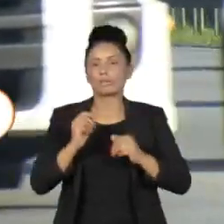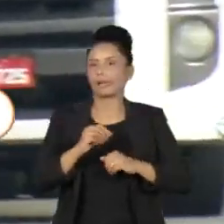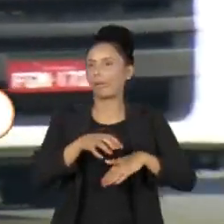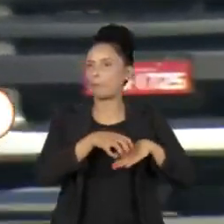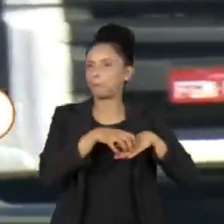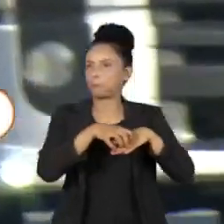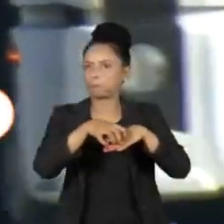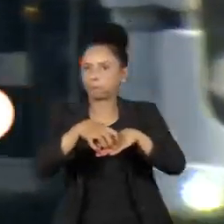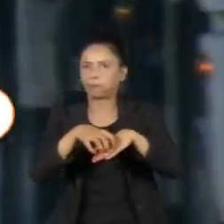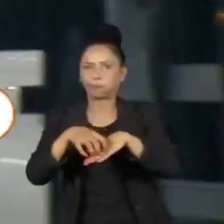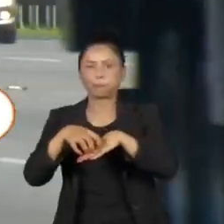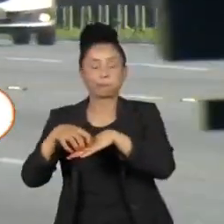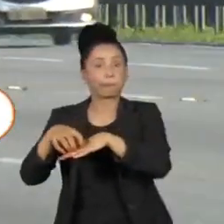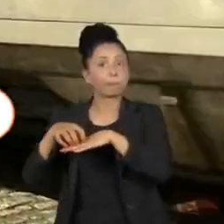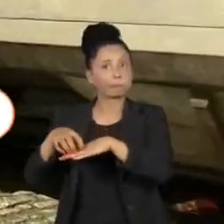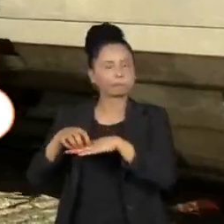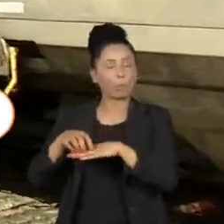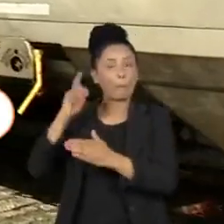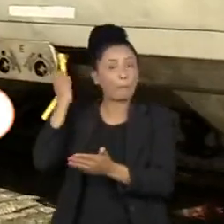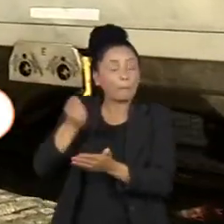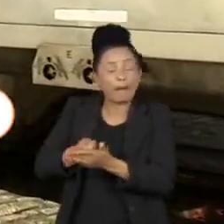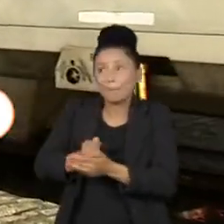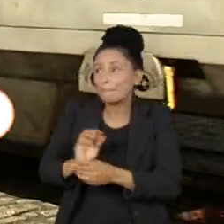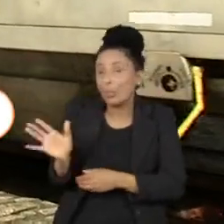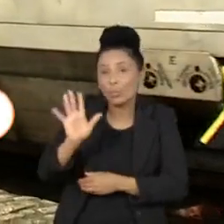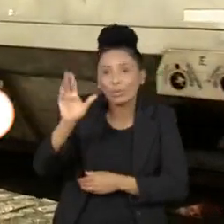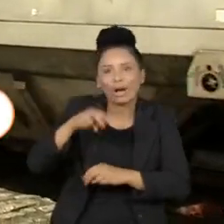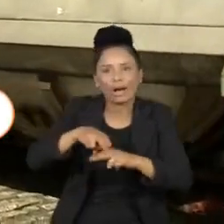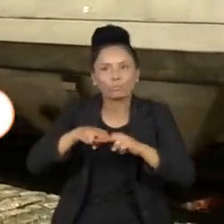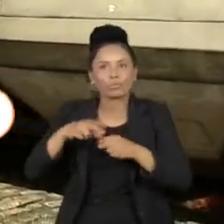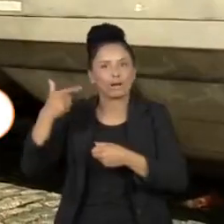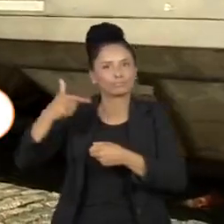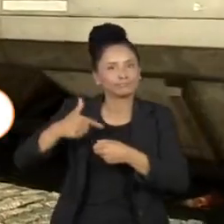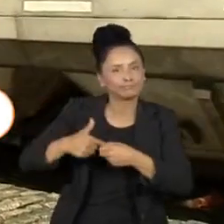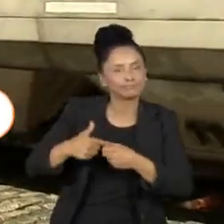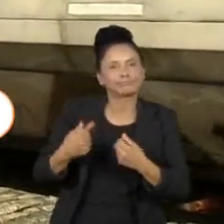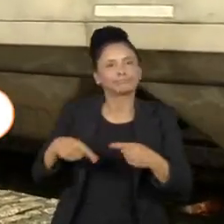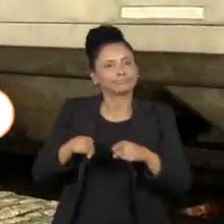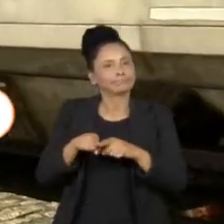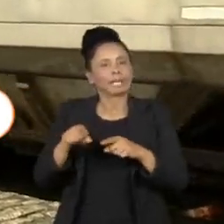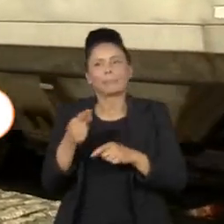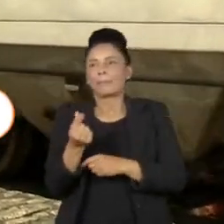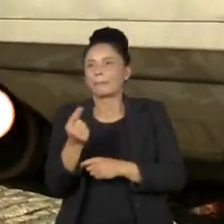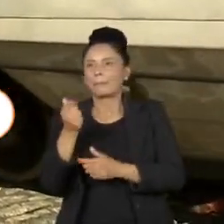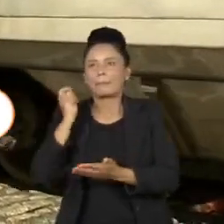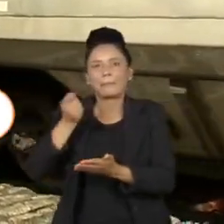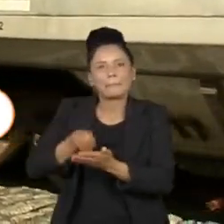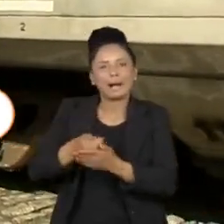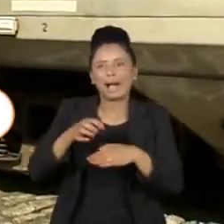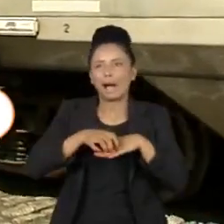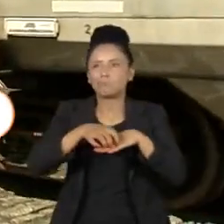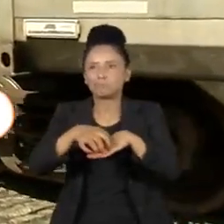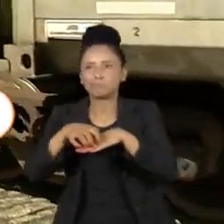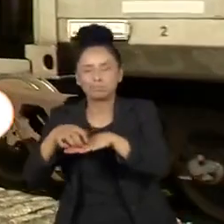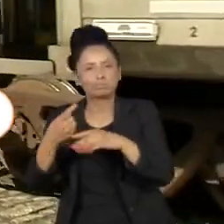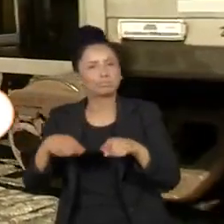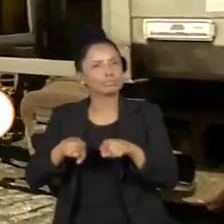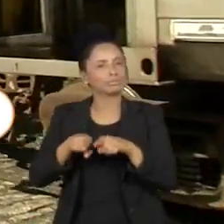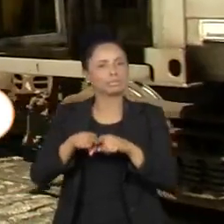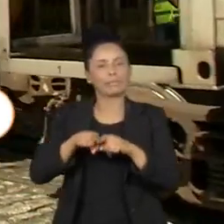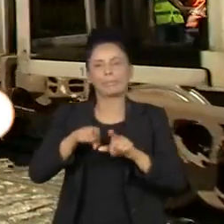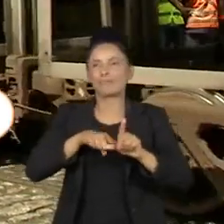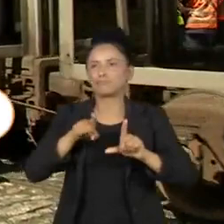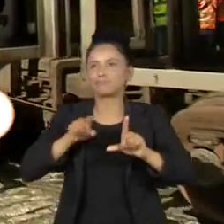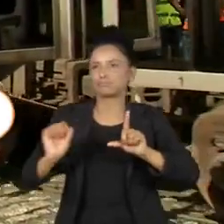especialmente por conta da alta dos combustíveis, do preço dos frestes e a inflação. Para o presidente da CNI, o